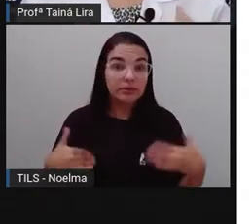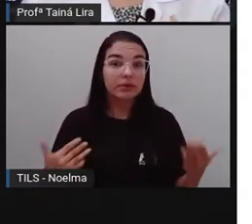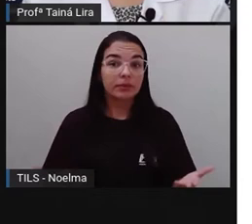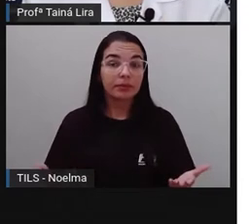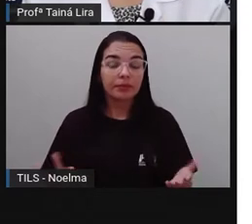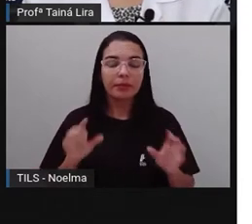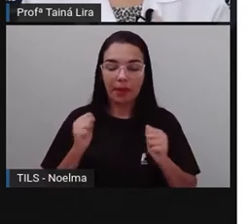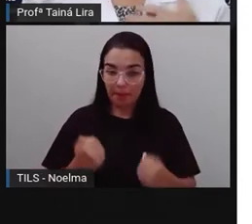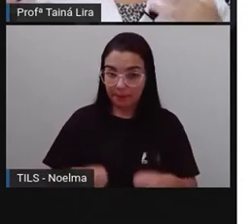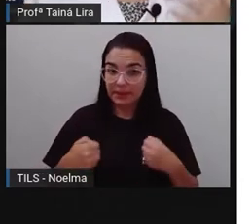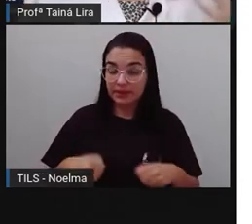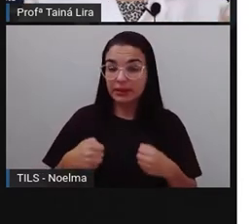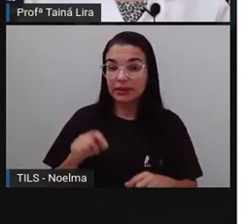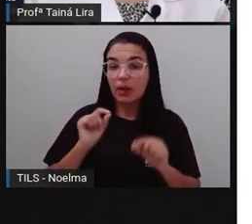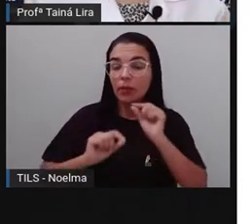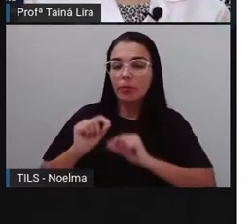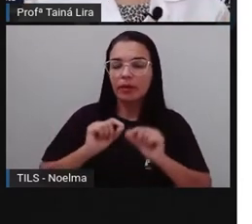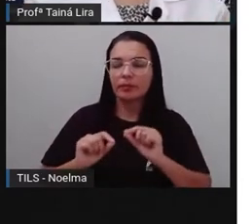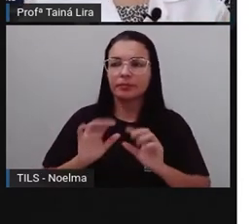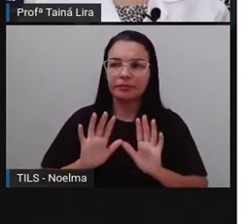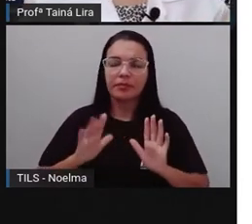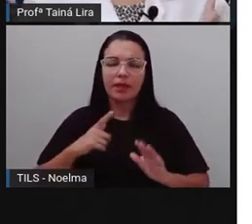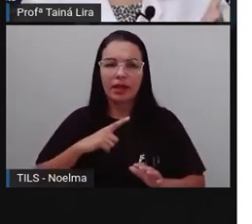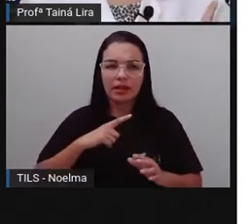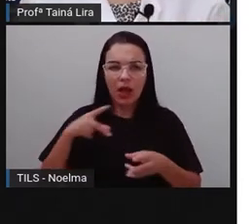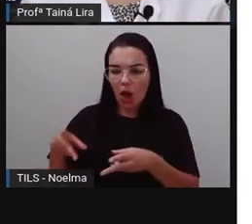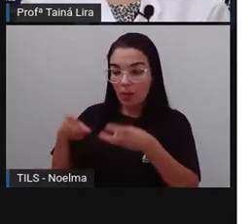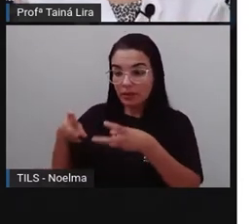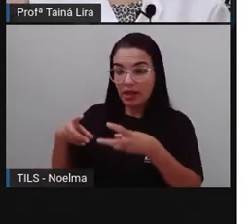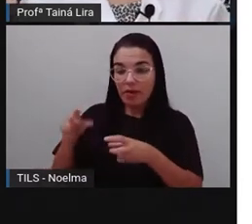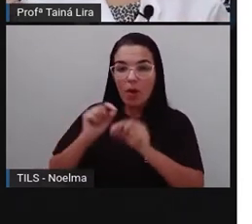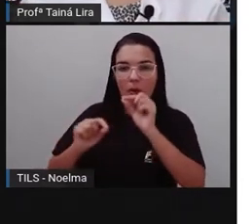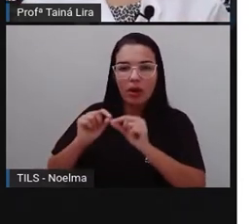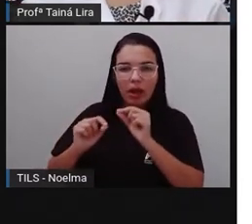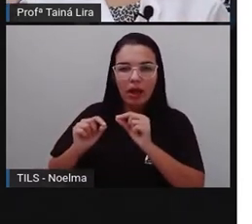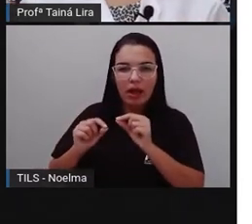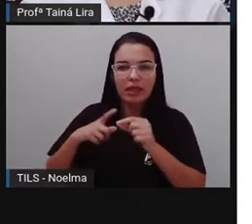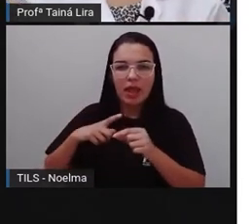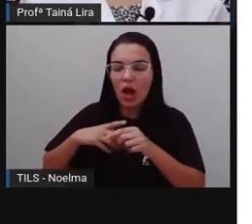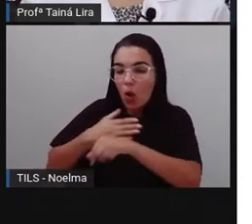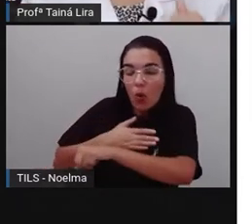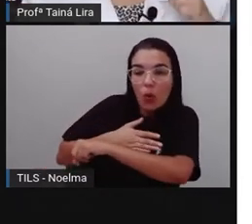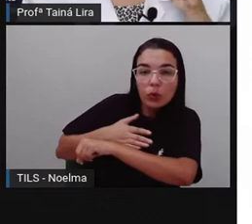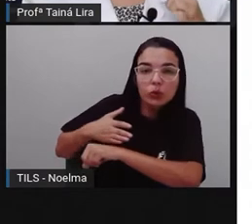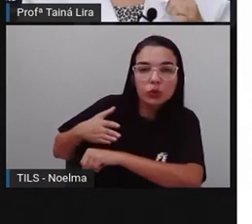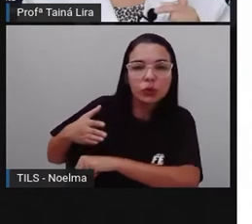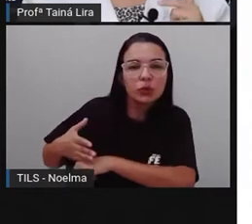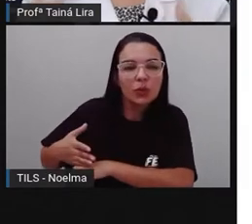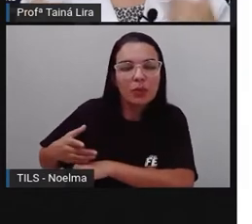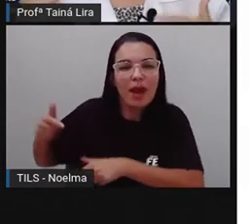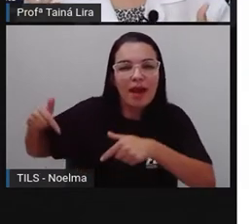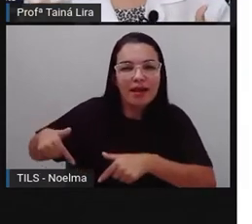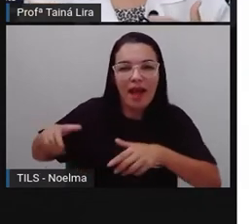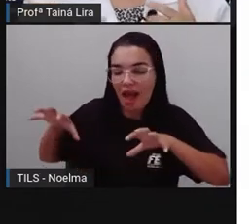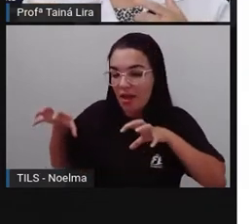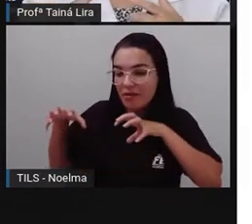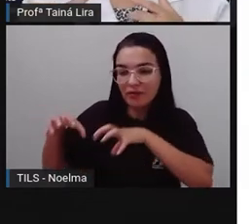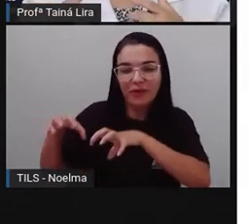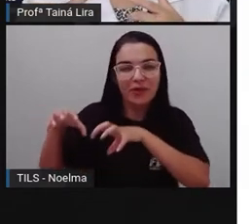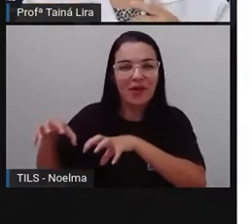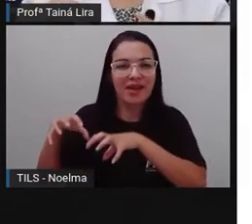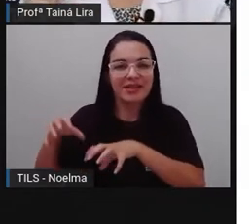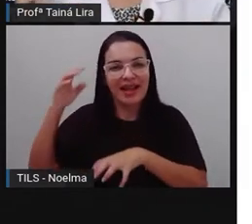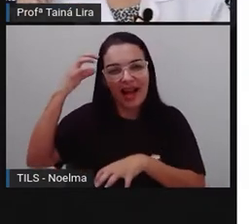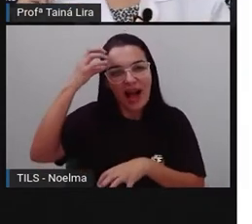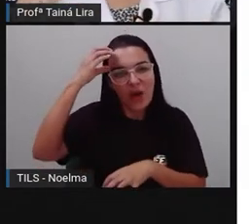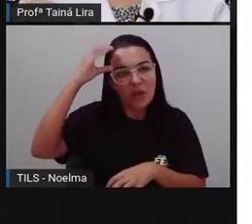culturais de outros povos em nossos costumes, ó. E eu me lembro que lá no vídeo o professor falou disso, principalmente